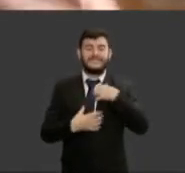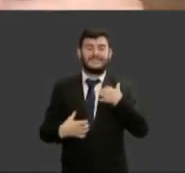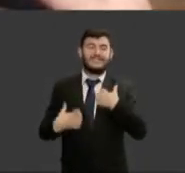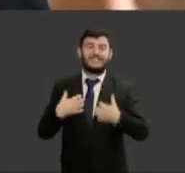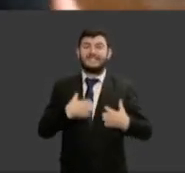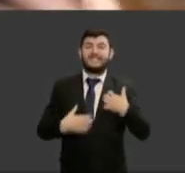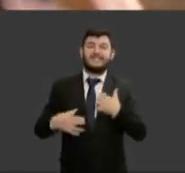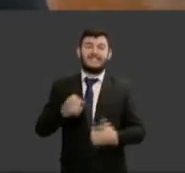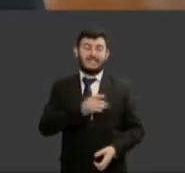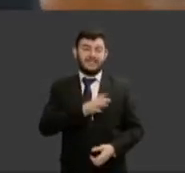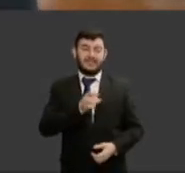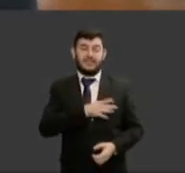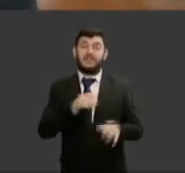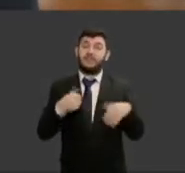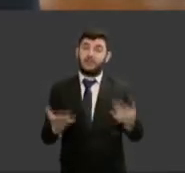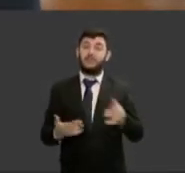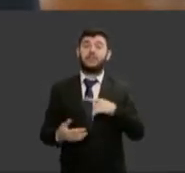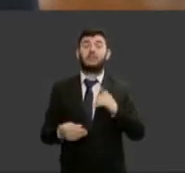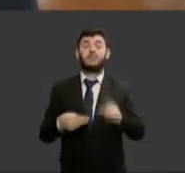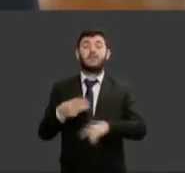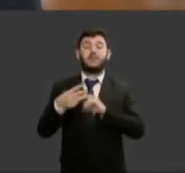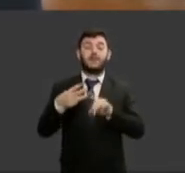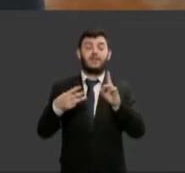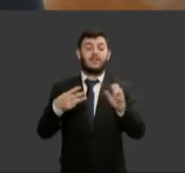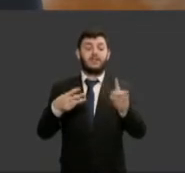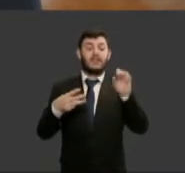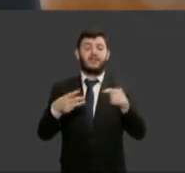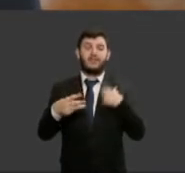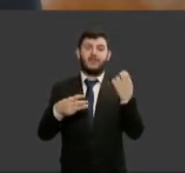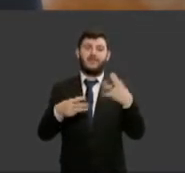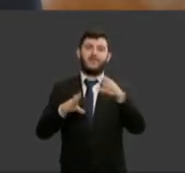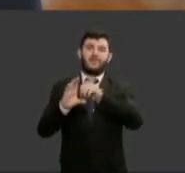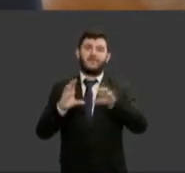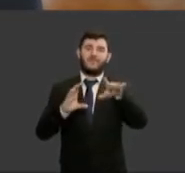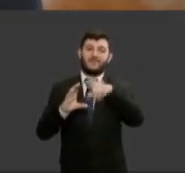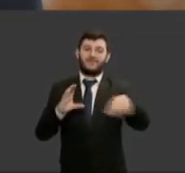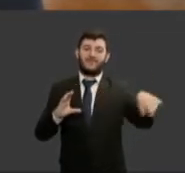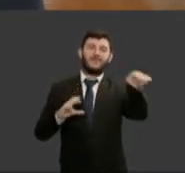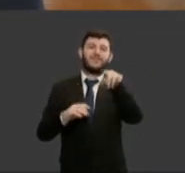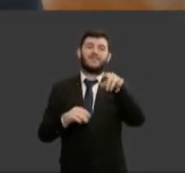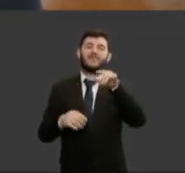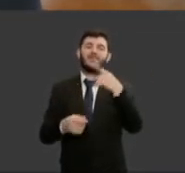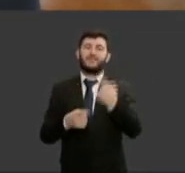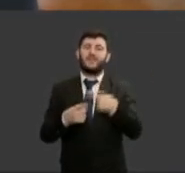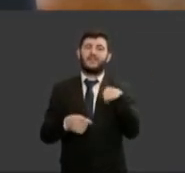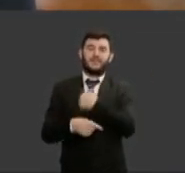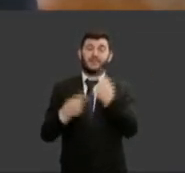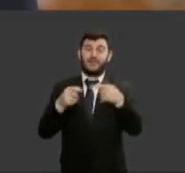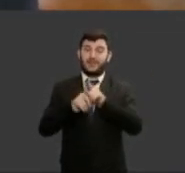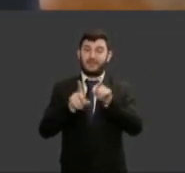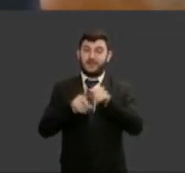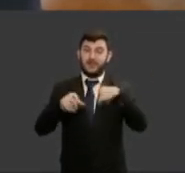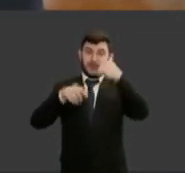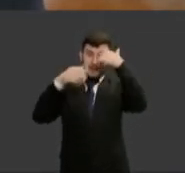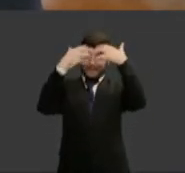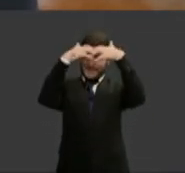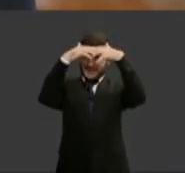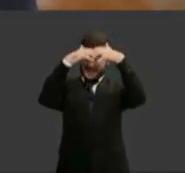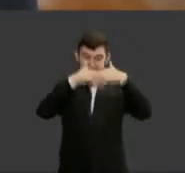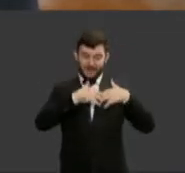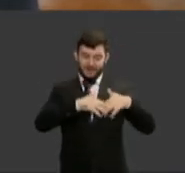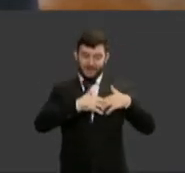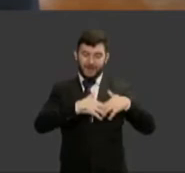de pessoas que me é possível porque é um dado que a gente tem que pensar muito né com as nossas mentes e corações e diz respeito a